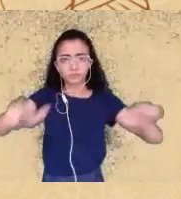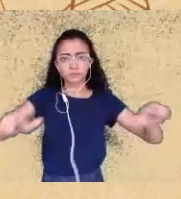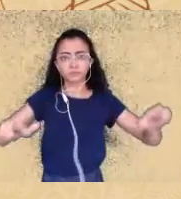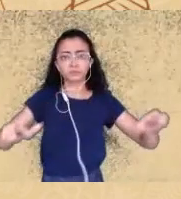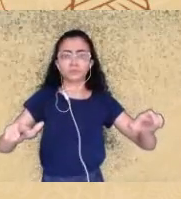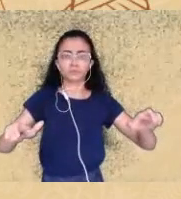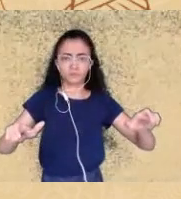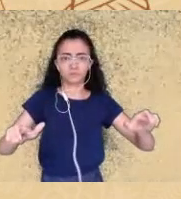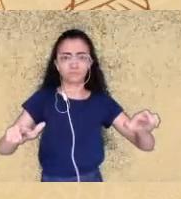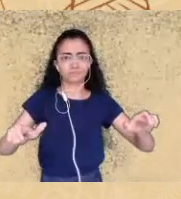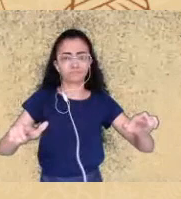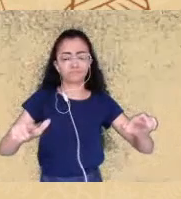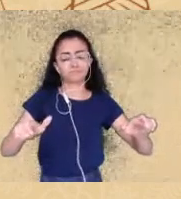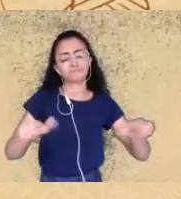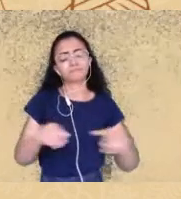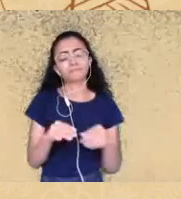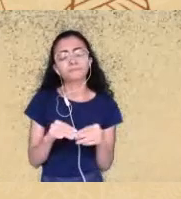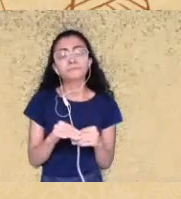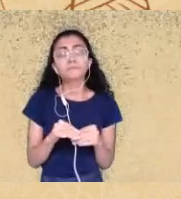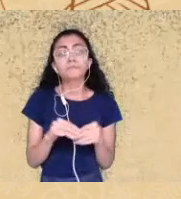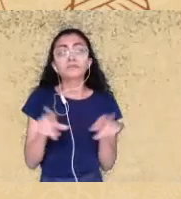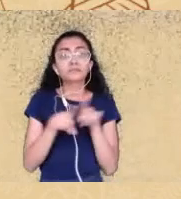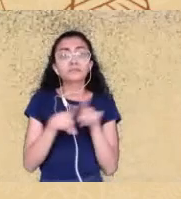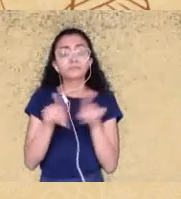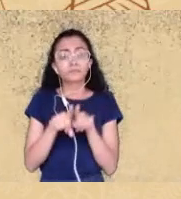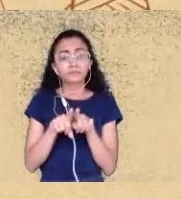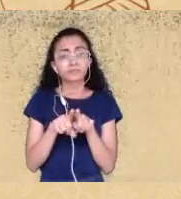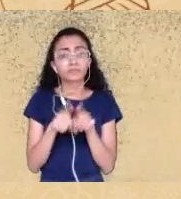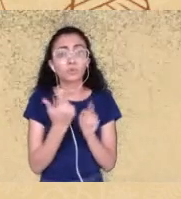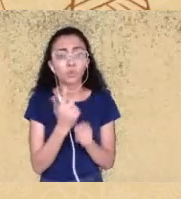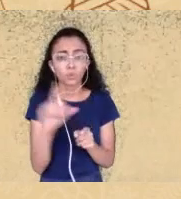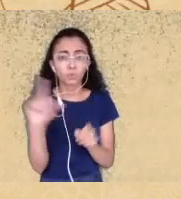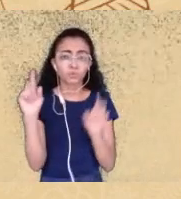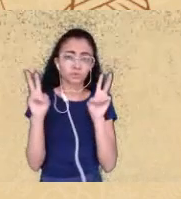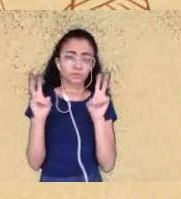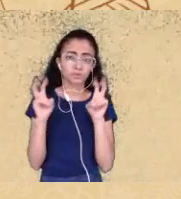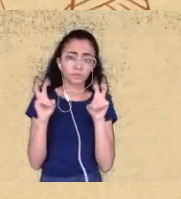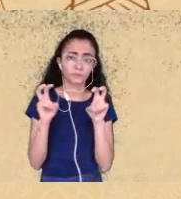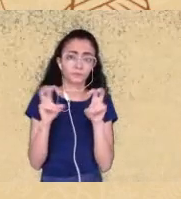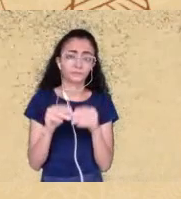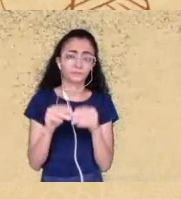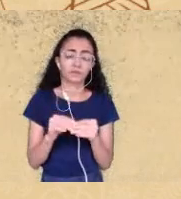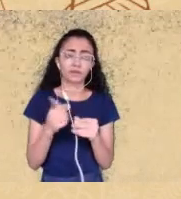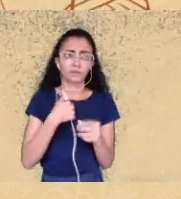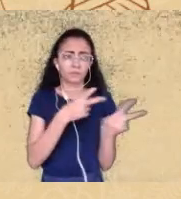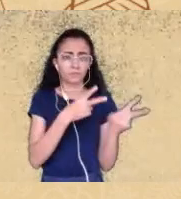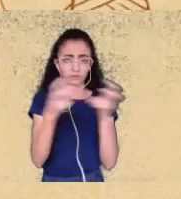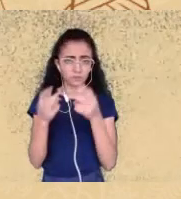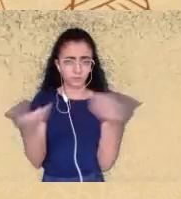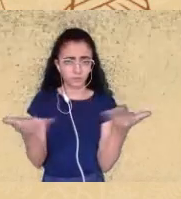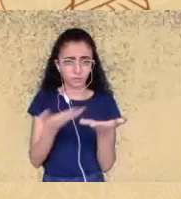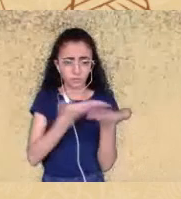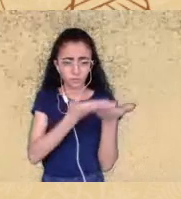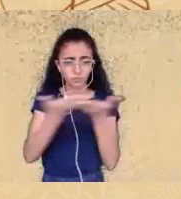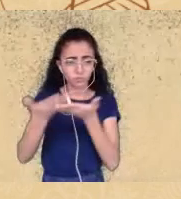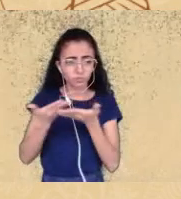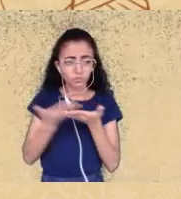é de que eu vejo que agora os estudos decoloniais tem tido mais